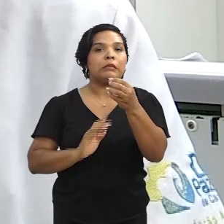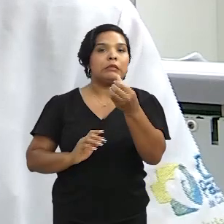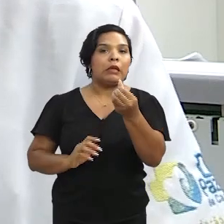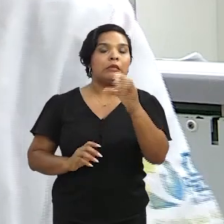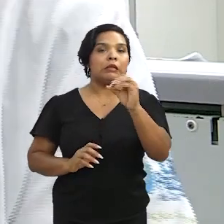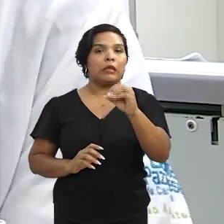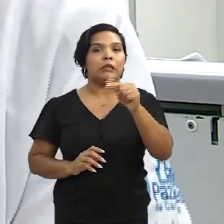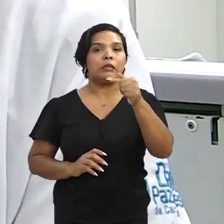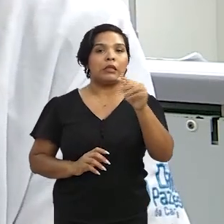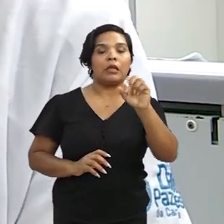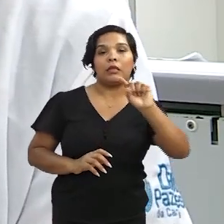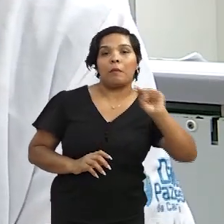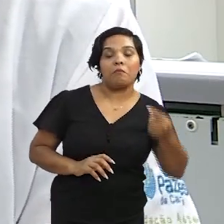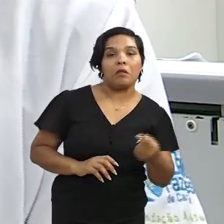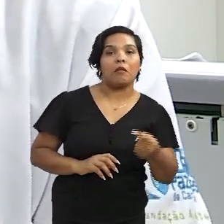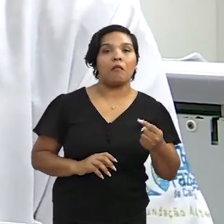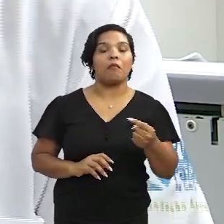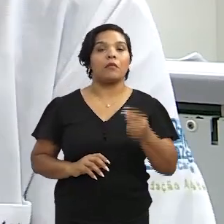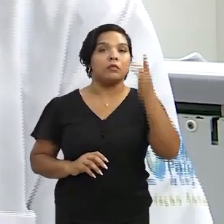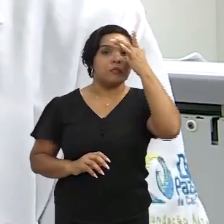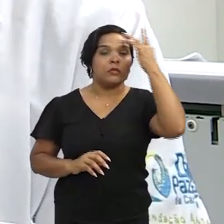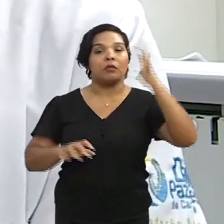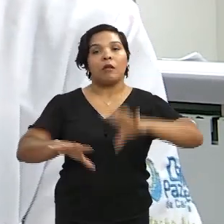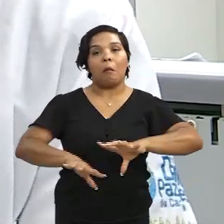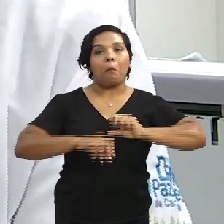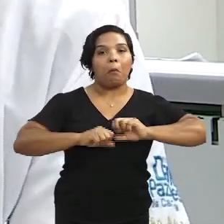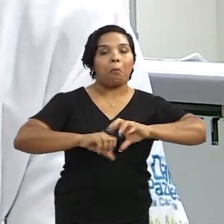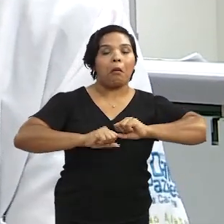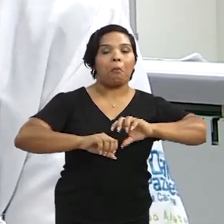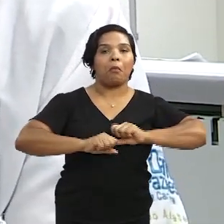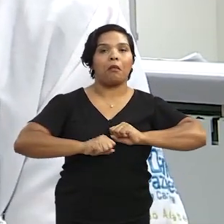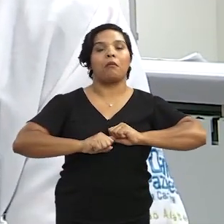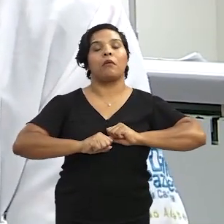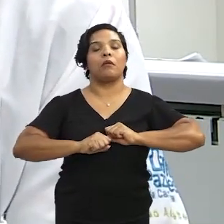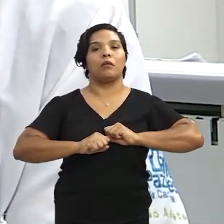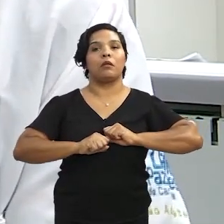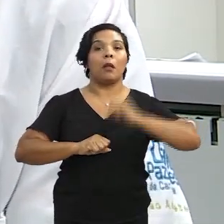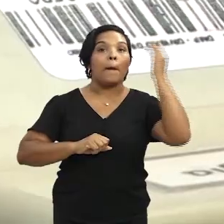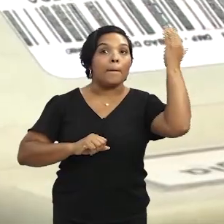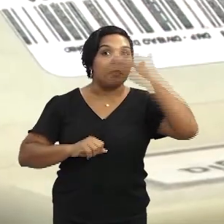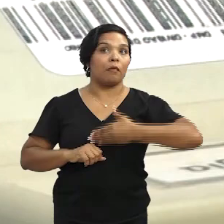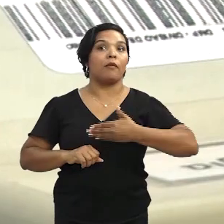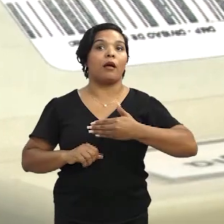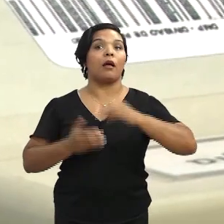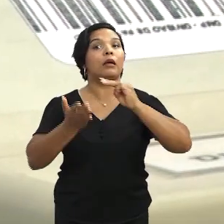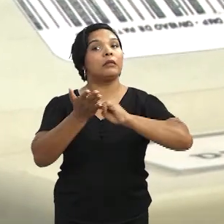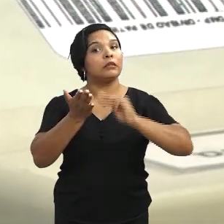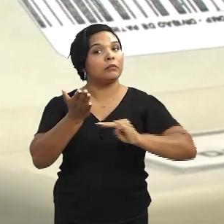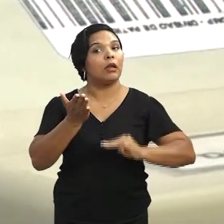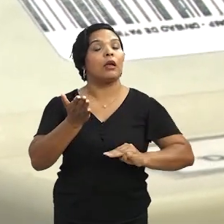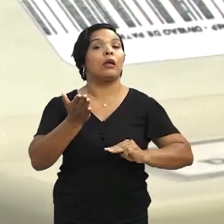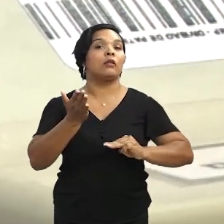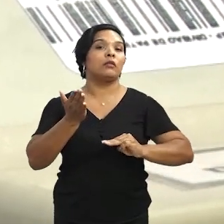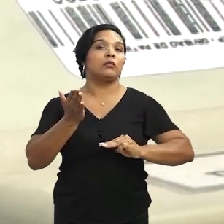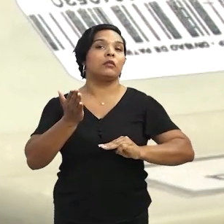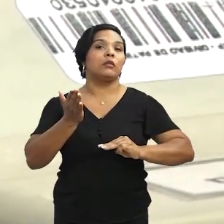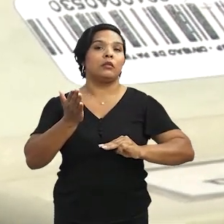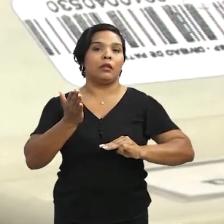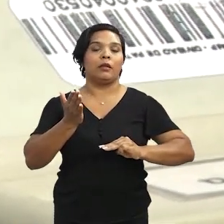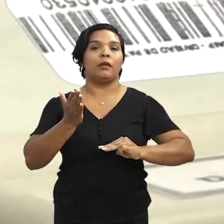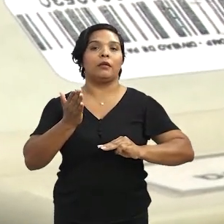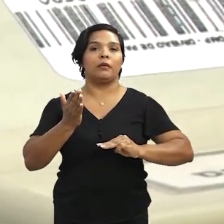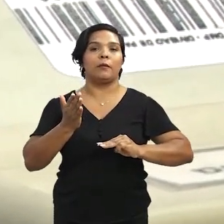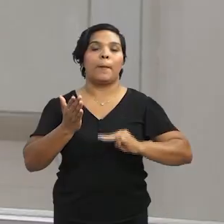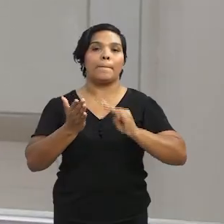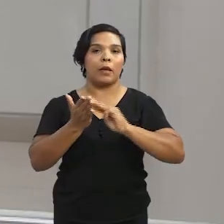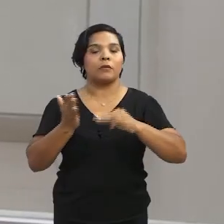analisar 60, 70 mil amostras de pacientes infectados e provar que esses métodos, tanto os métodos